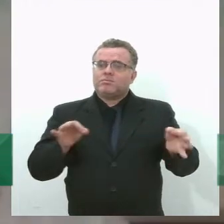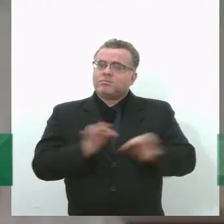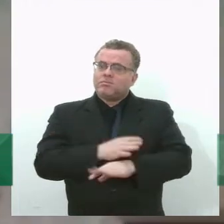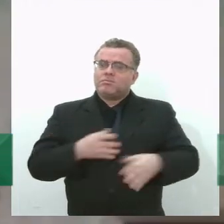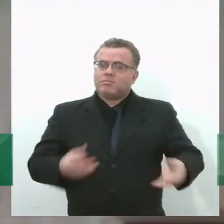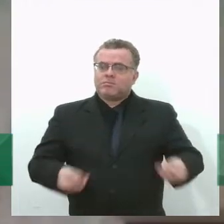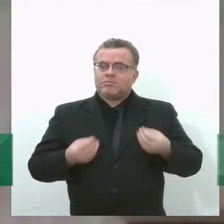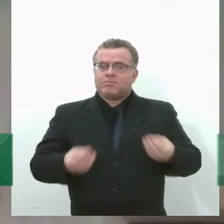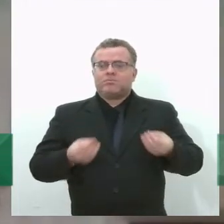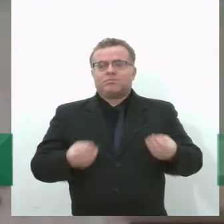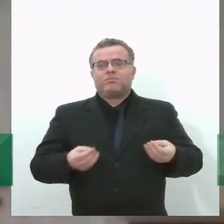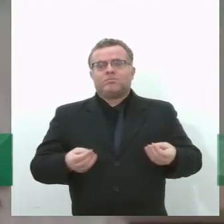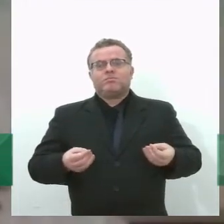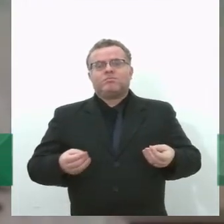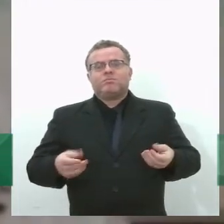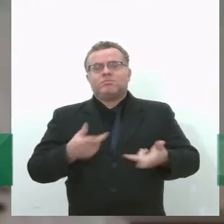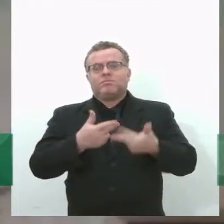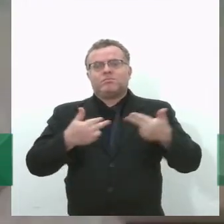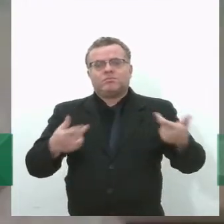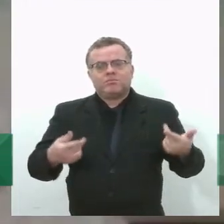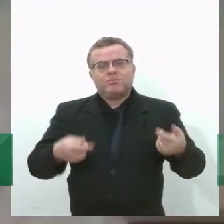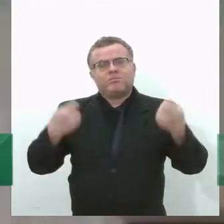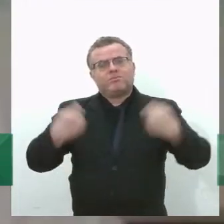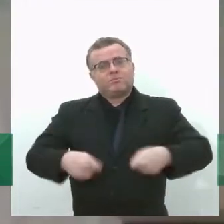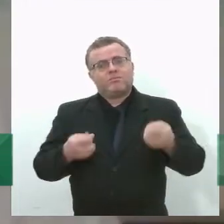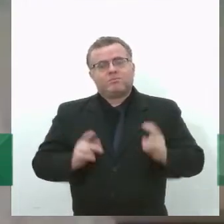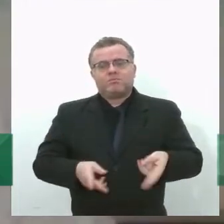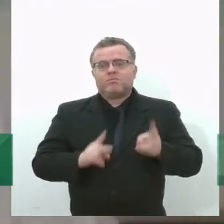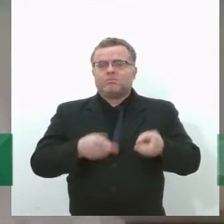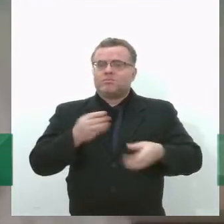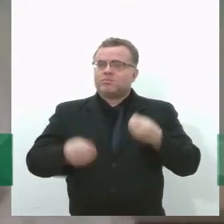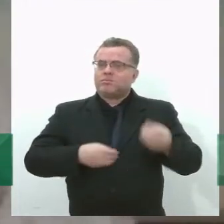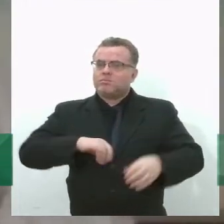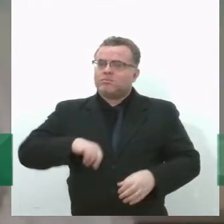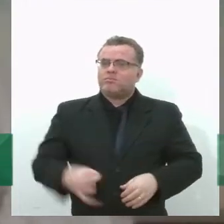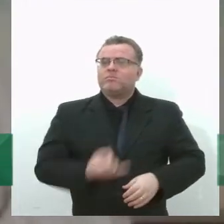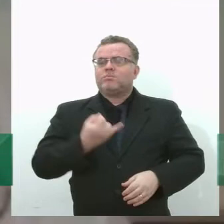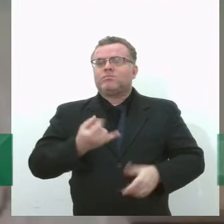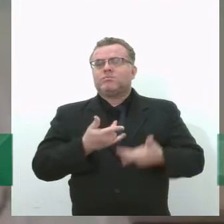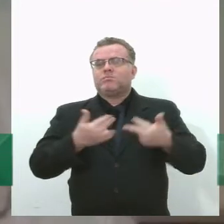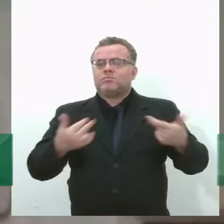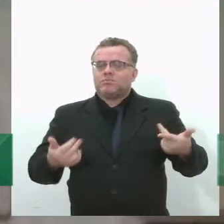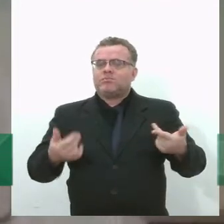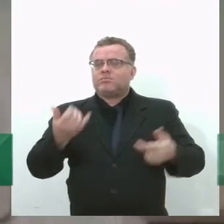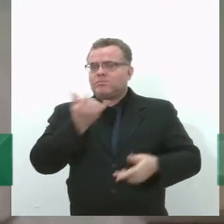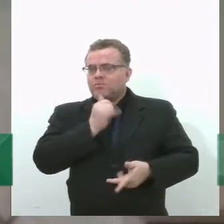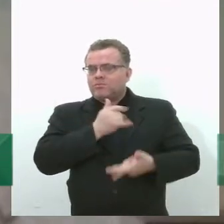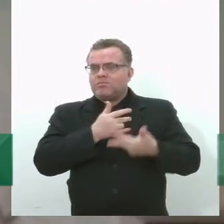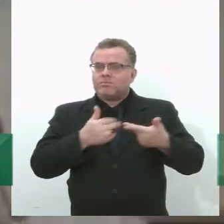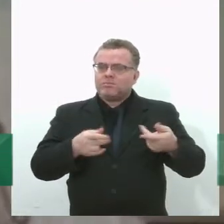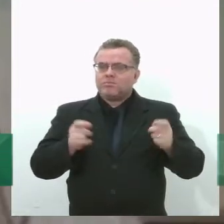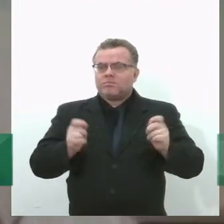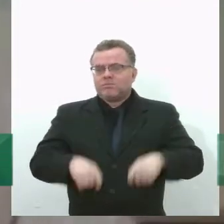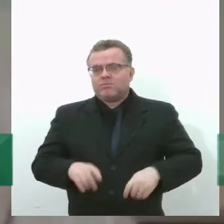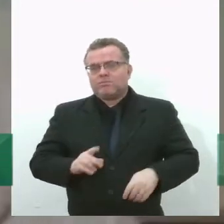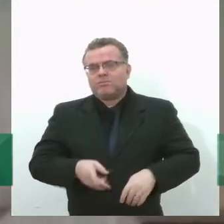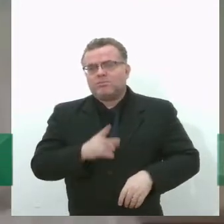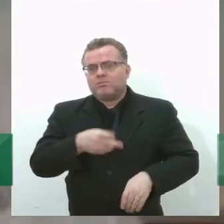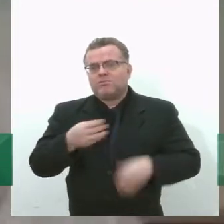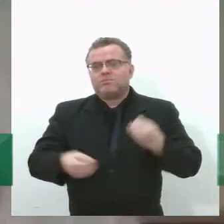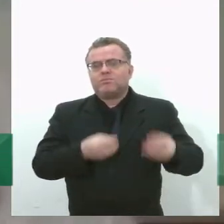resíduos municipais a necessidade de se colocar esse aproveitamento energético dentro do plano de